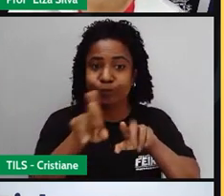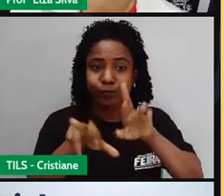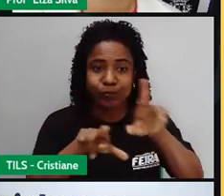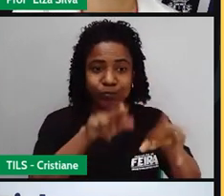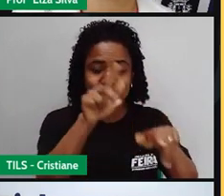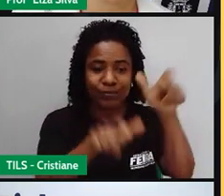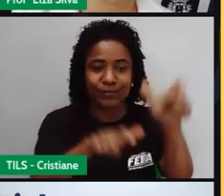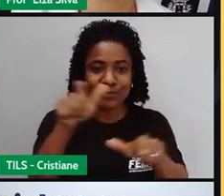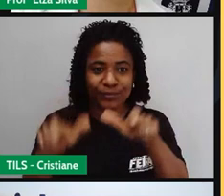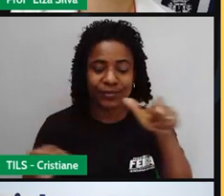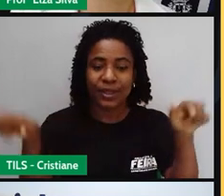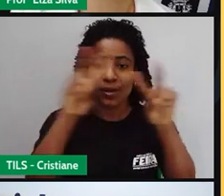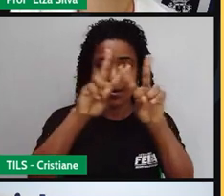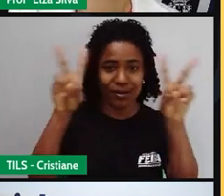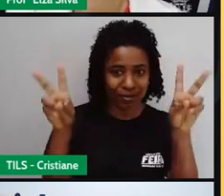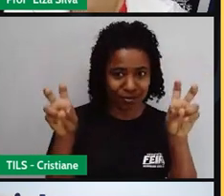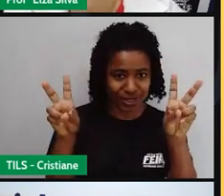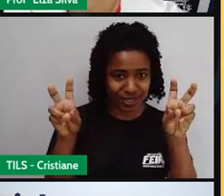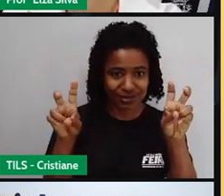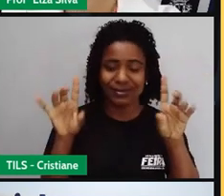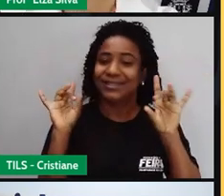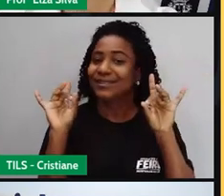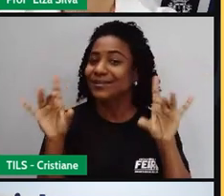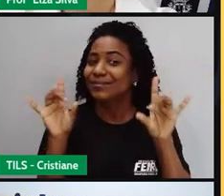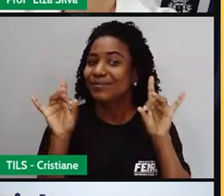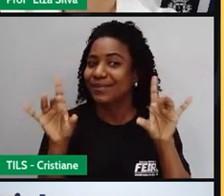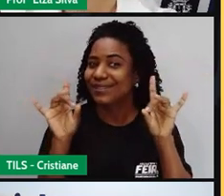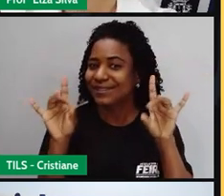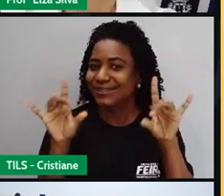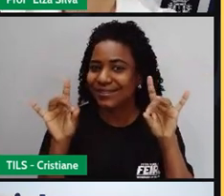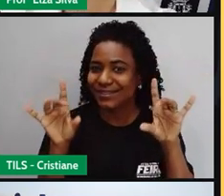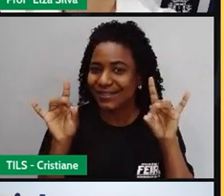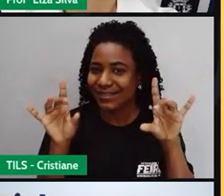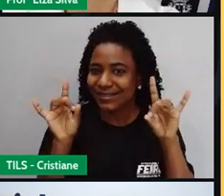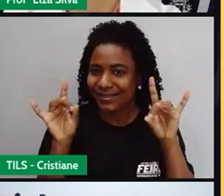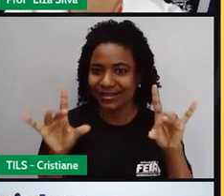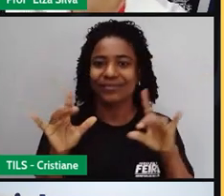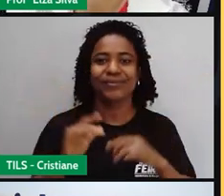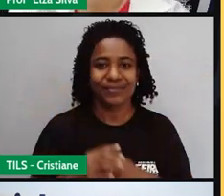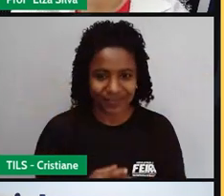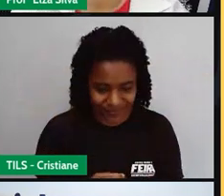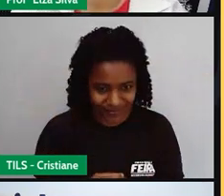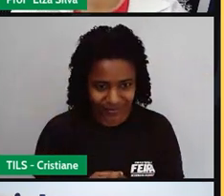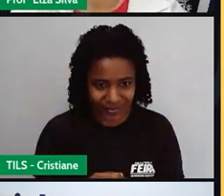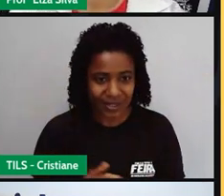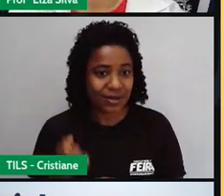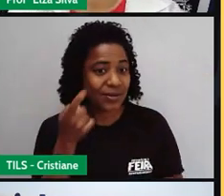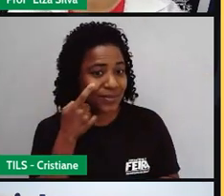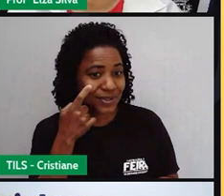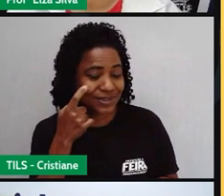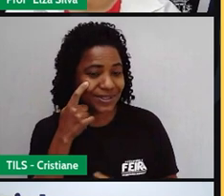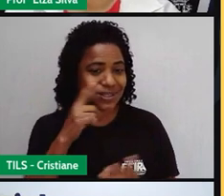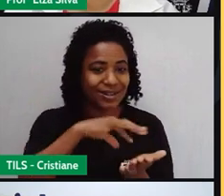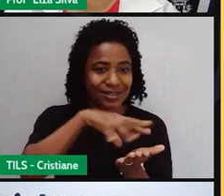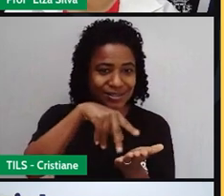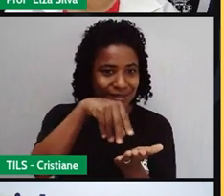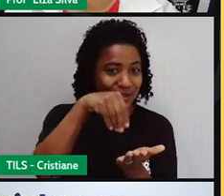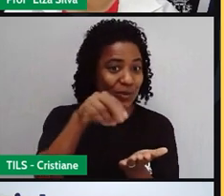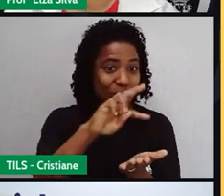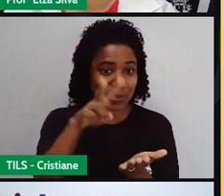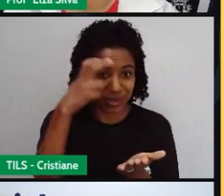especial relacionado às datas comemorativas, que também fazem parte dessas manifestações artísticas culturais.